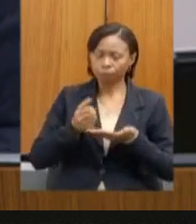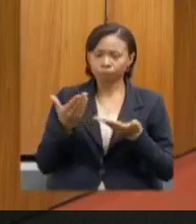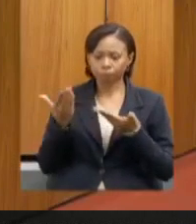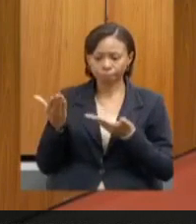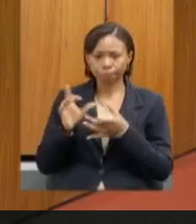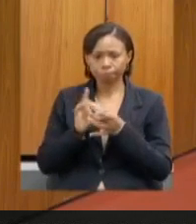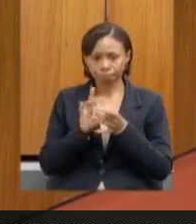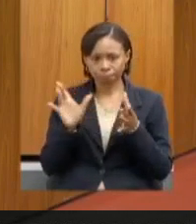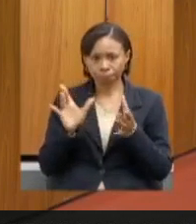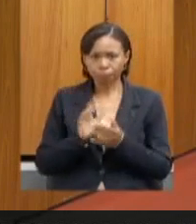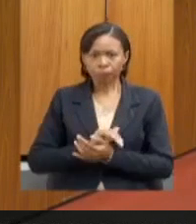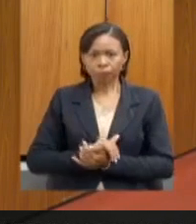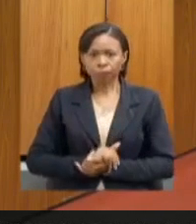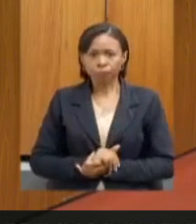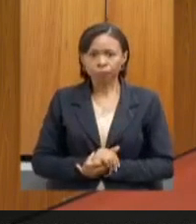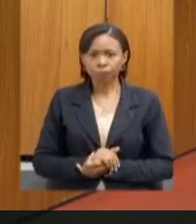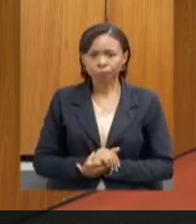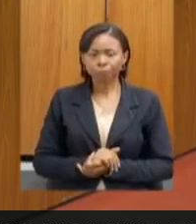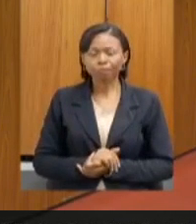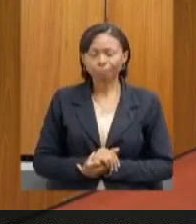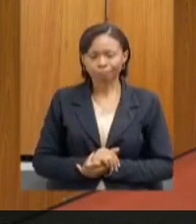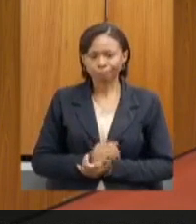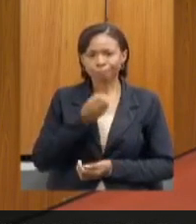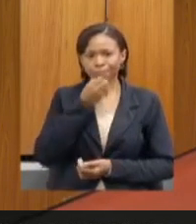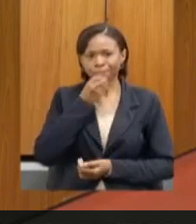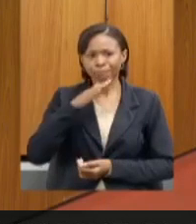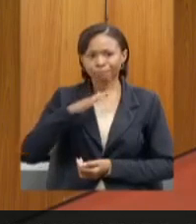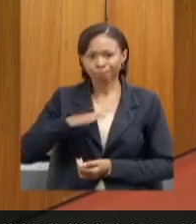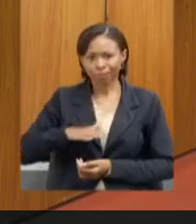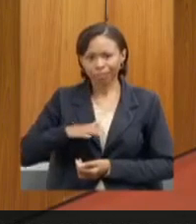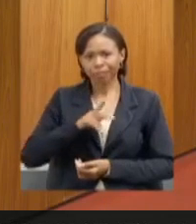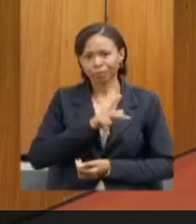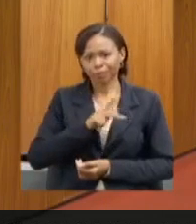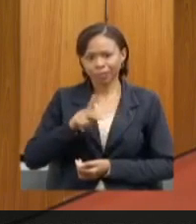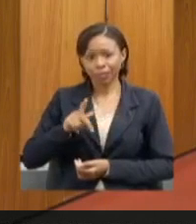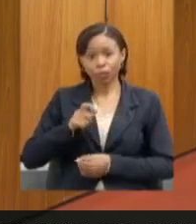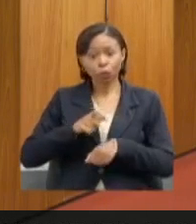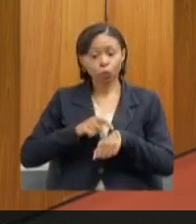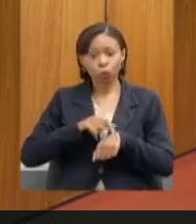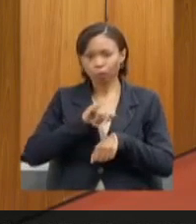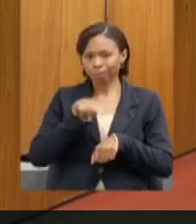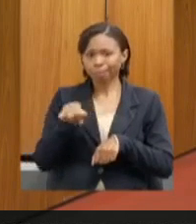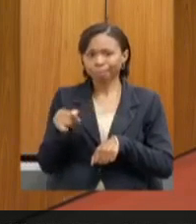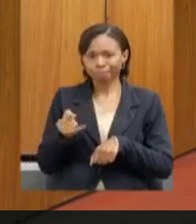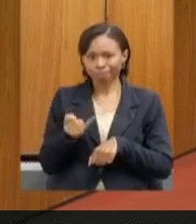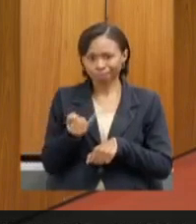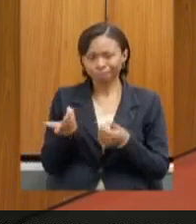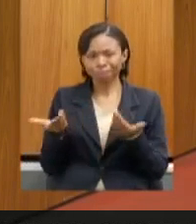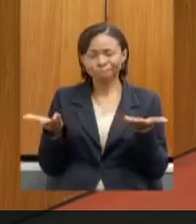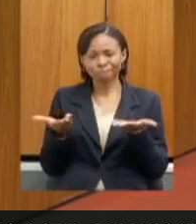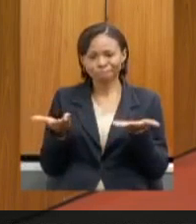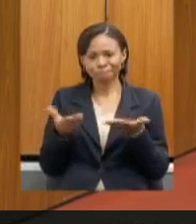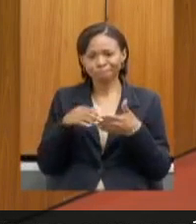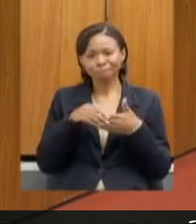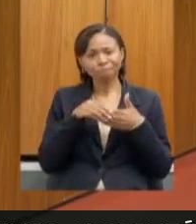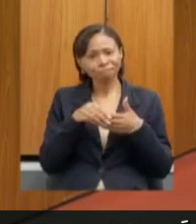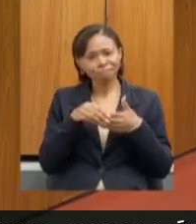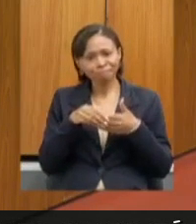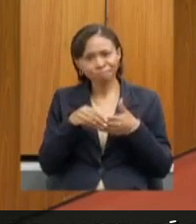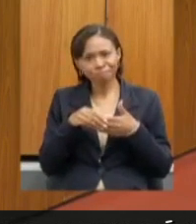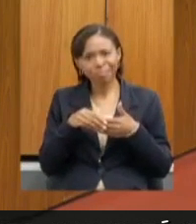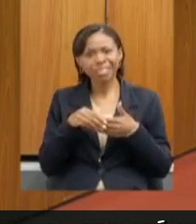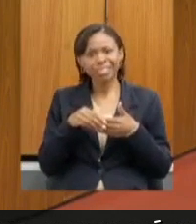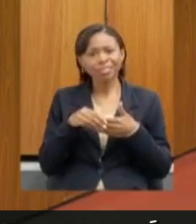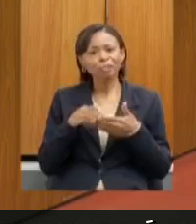palavra. Boa tarde, presidente. Queria aproveitar a oportunidade ainda em tempo de cumprimentá-lo pessoalmente pelo